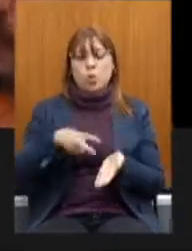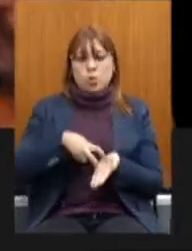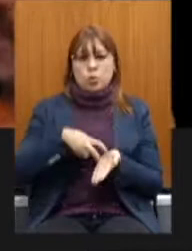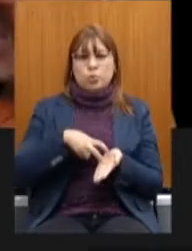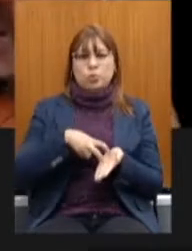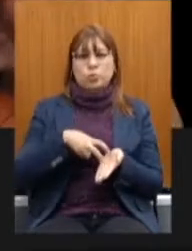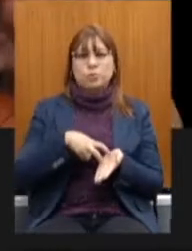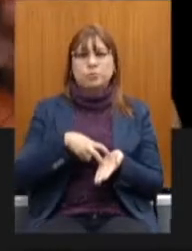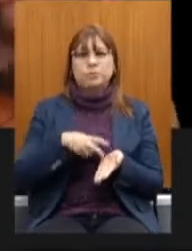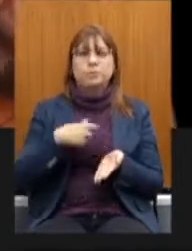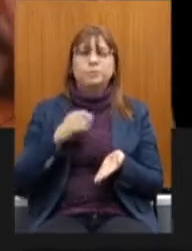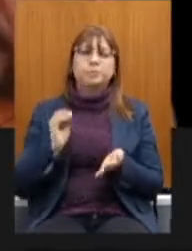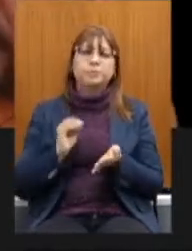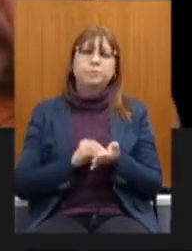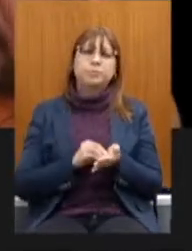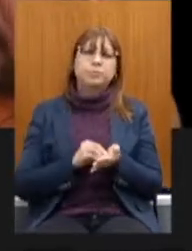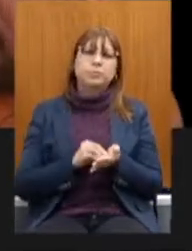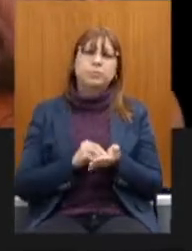mensagem